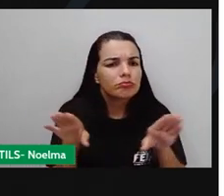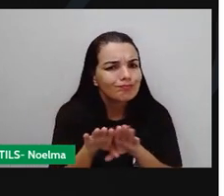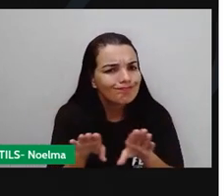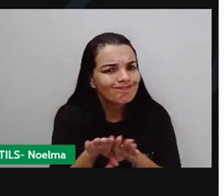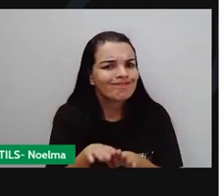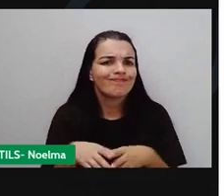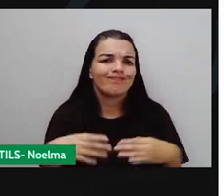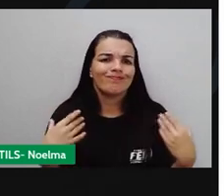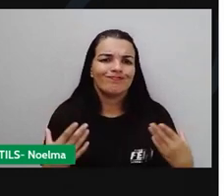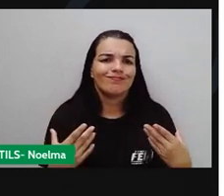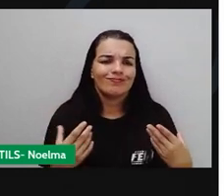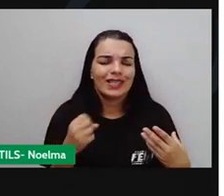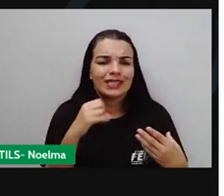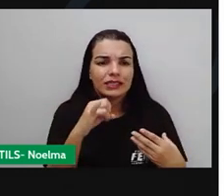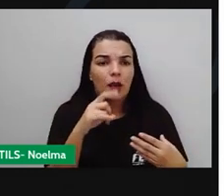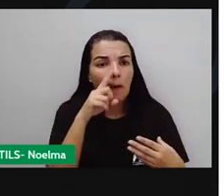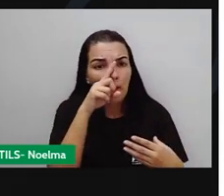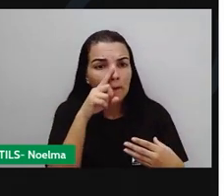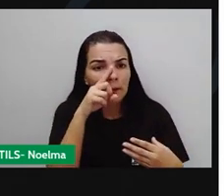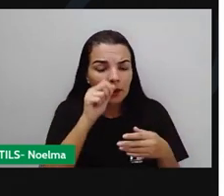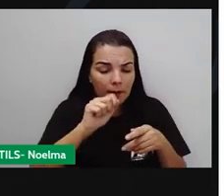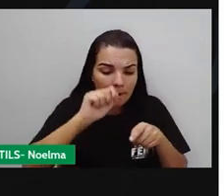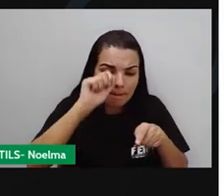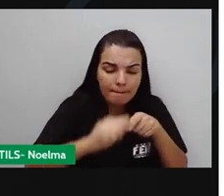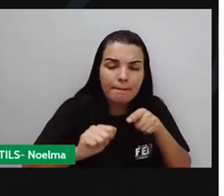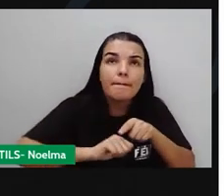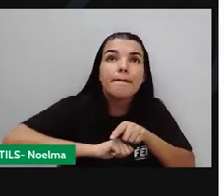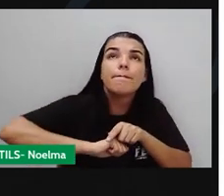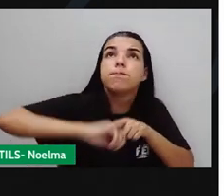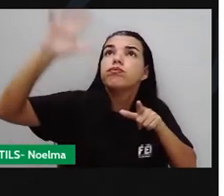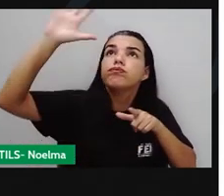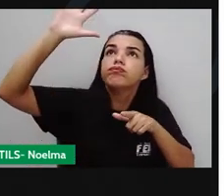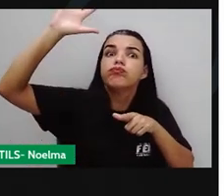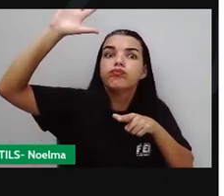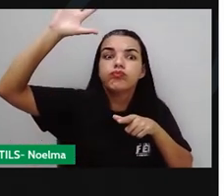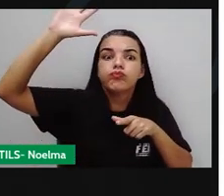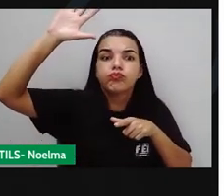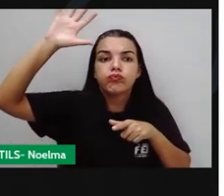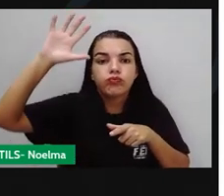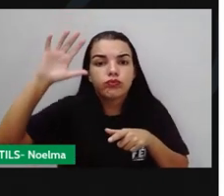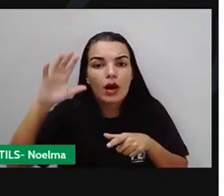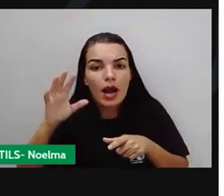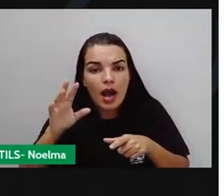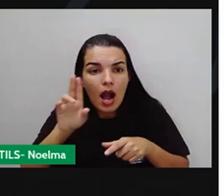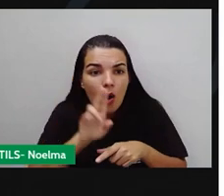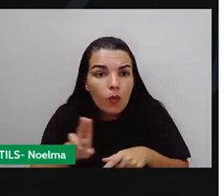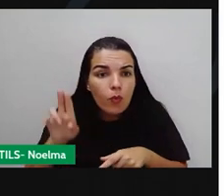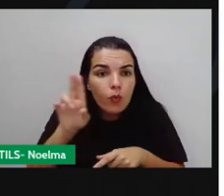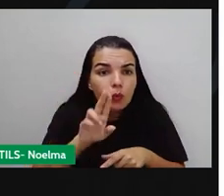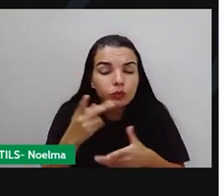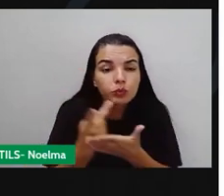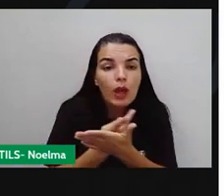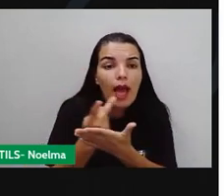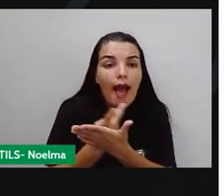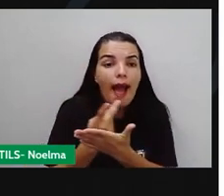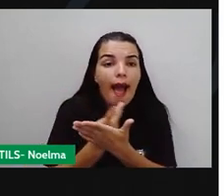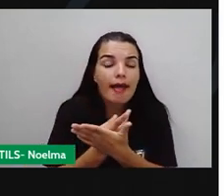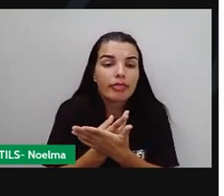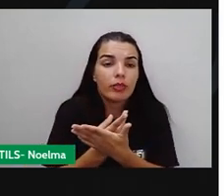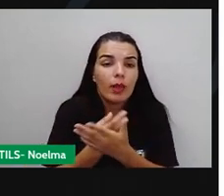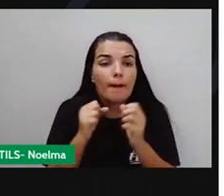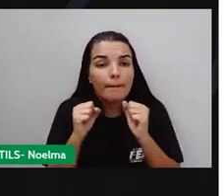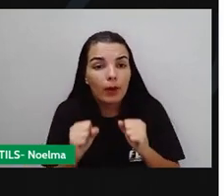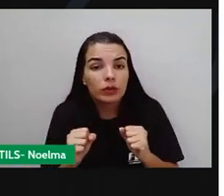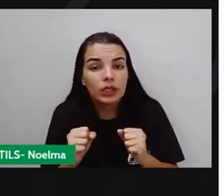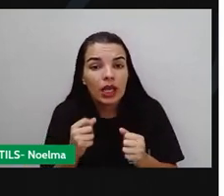Que soltam esses rojões e esses fogos, o manuseio inadequado desses fogos pode levar a acidentes. Mesmo quando há